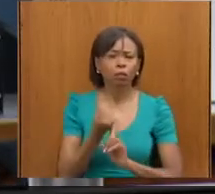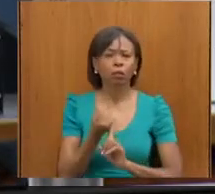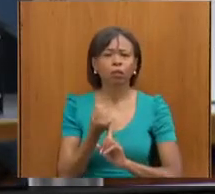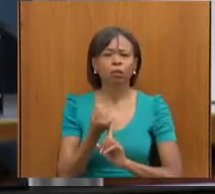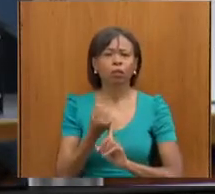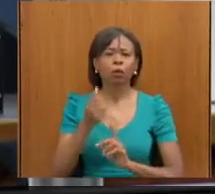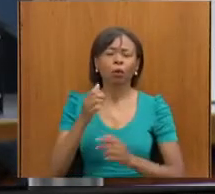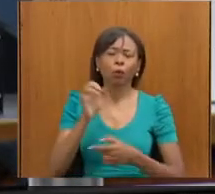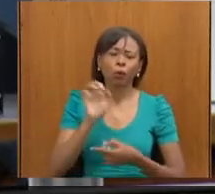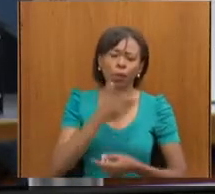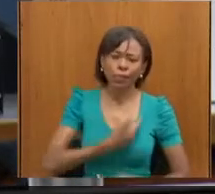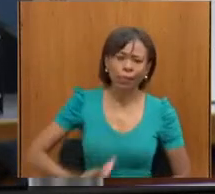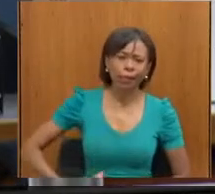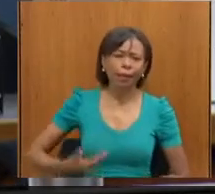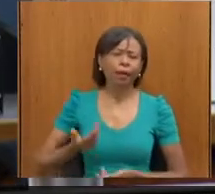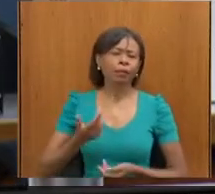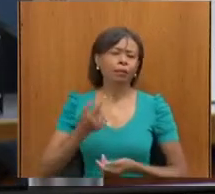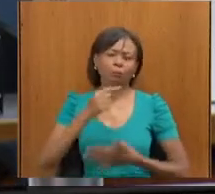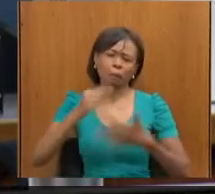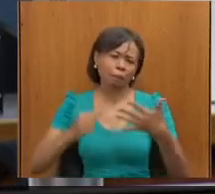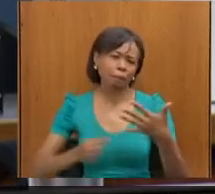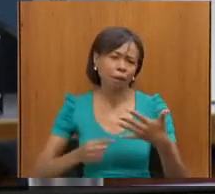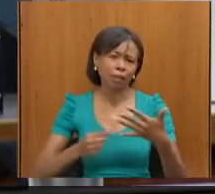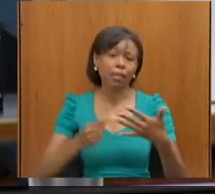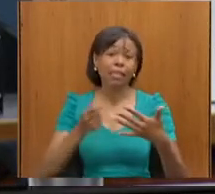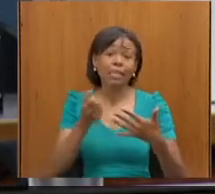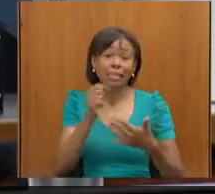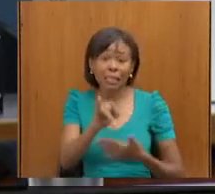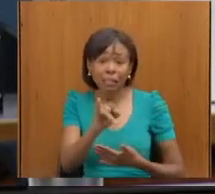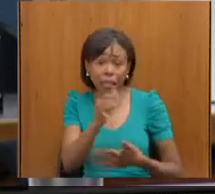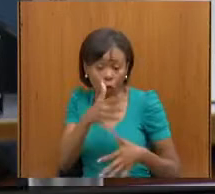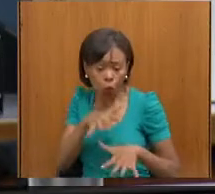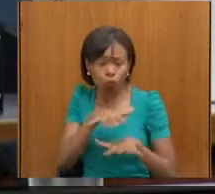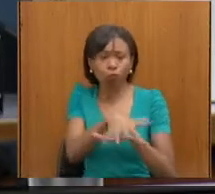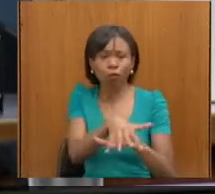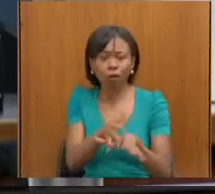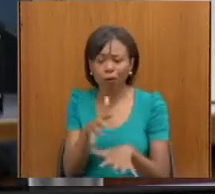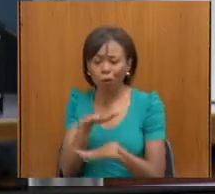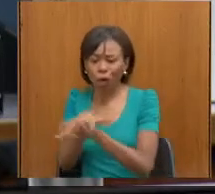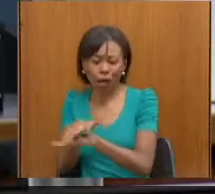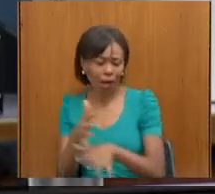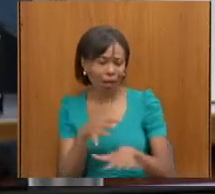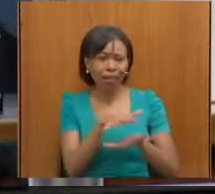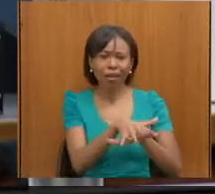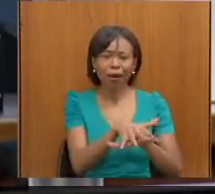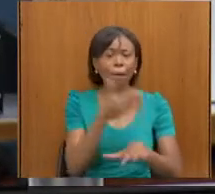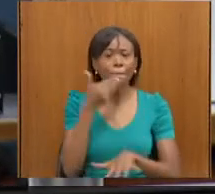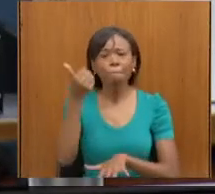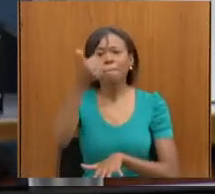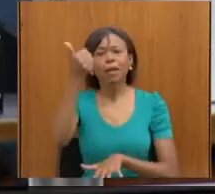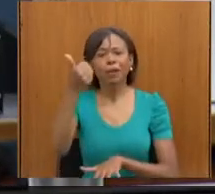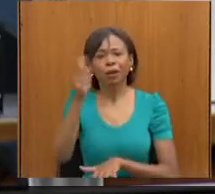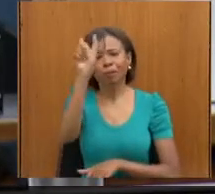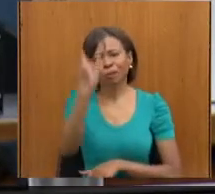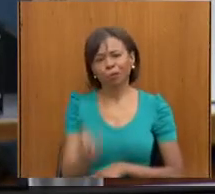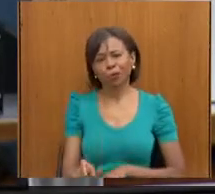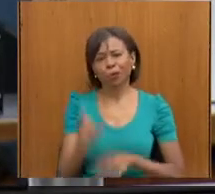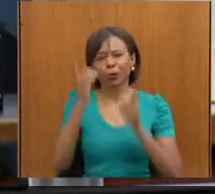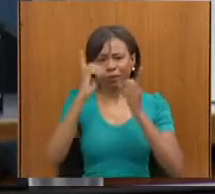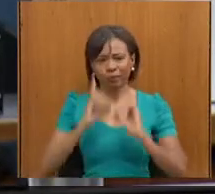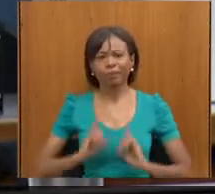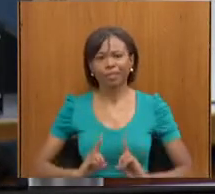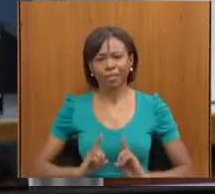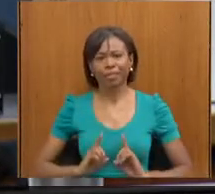quanto mais inclusivo eles forem, menor vai ser o impacto da deficiência na vida da pessoa. E é isso que a gente tem que buscar